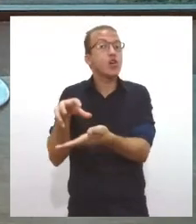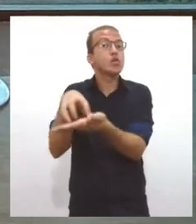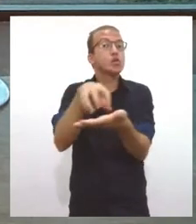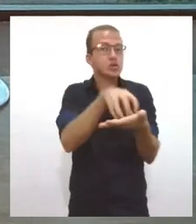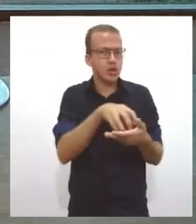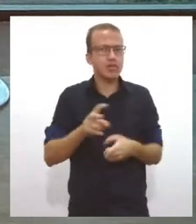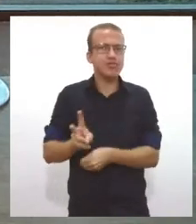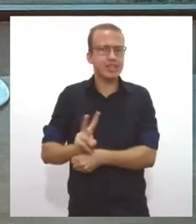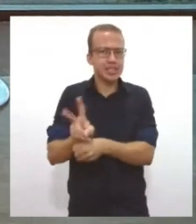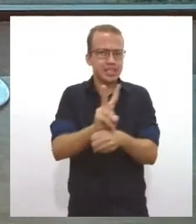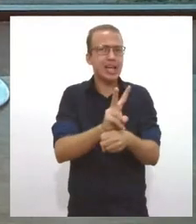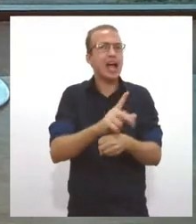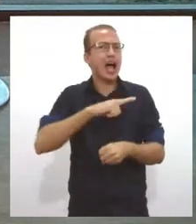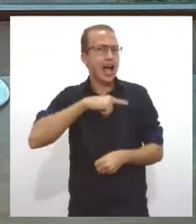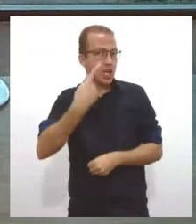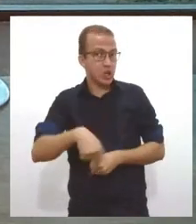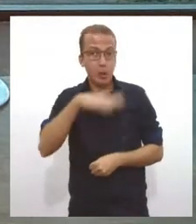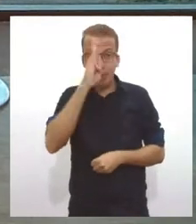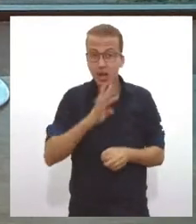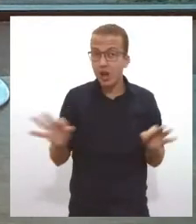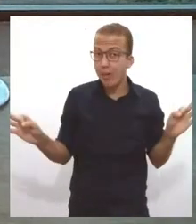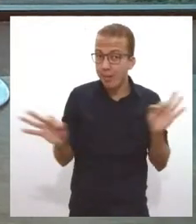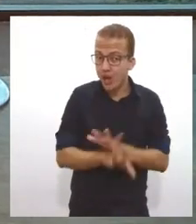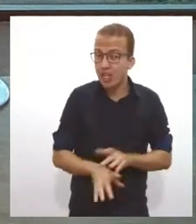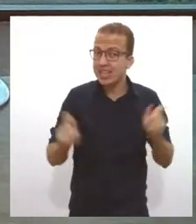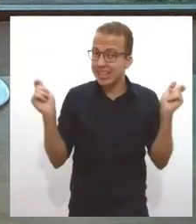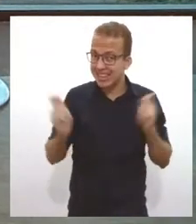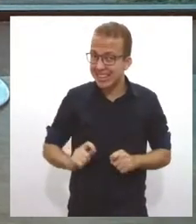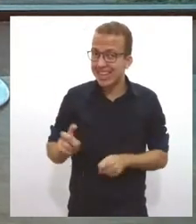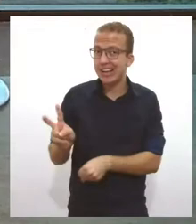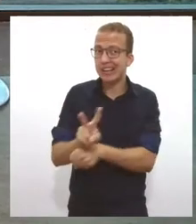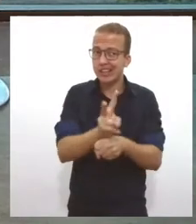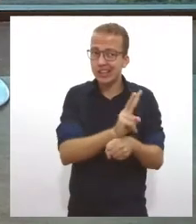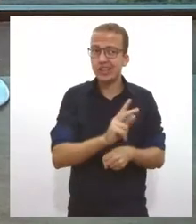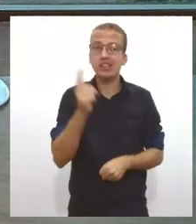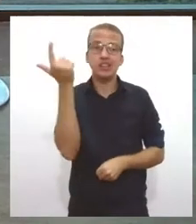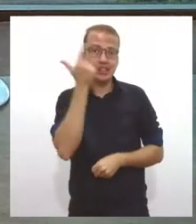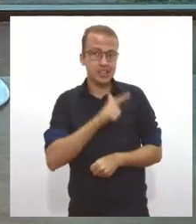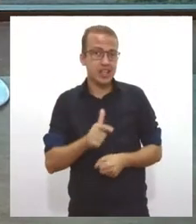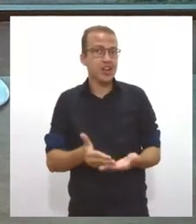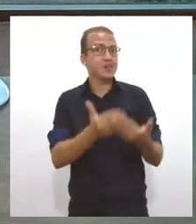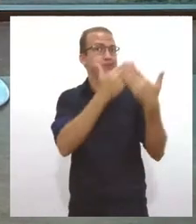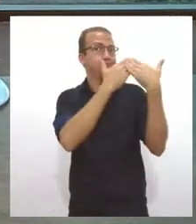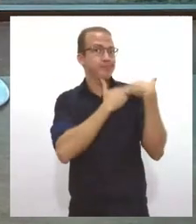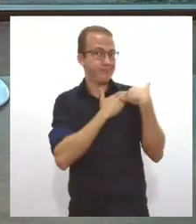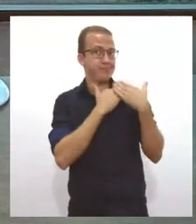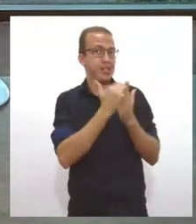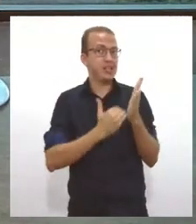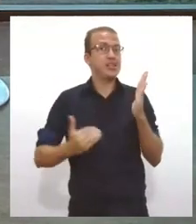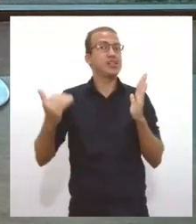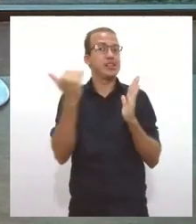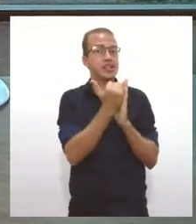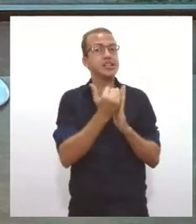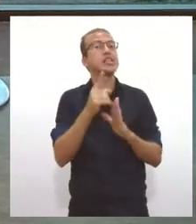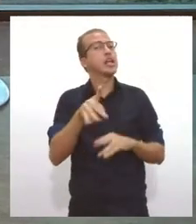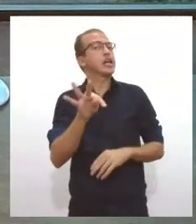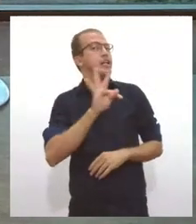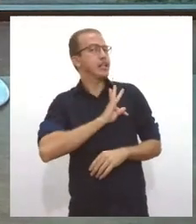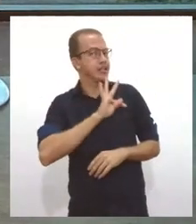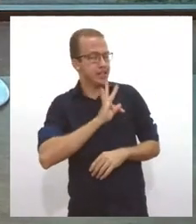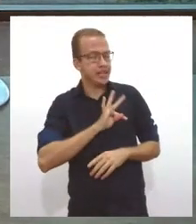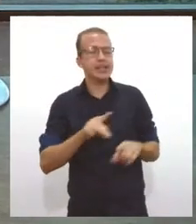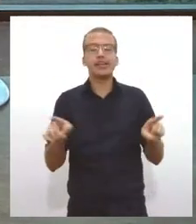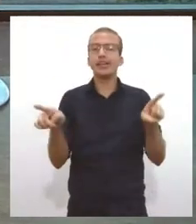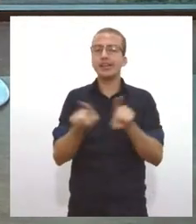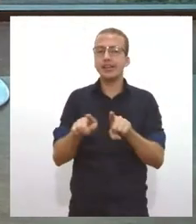Brasil, se eles estão realmente preparados para encarar essa missão. Preparados não só do ponto de vista técnico, mas também do ponto de vista de